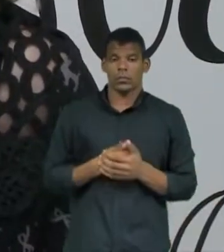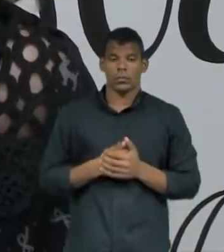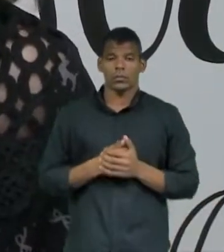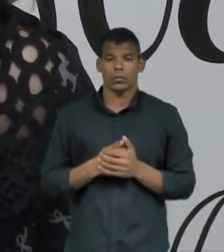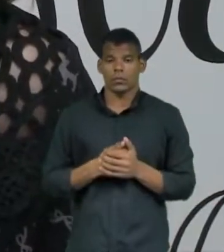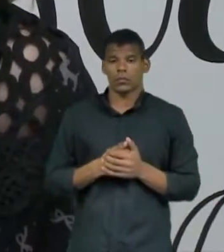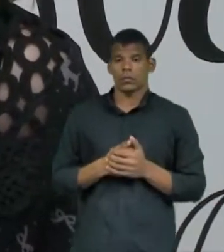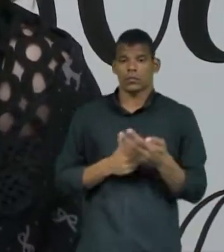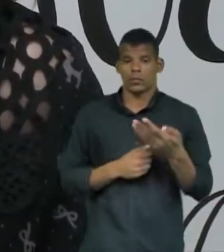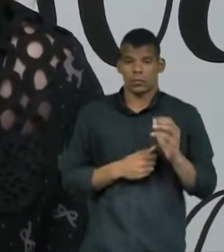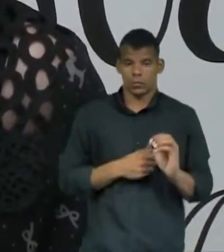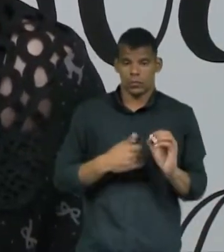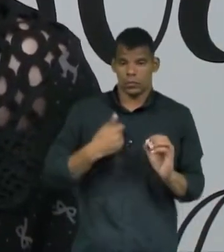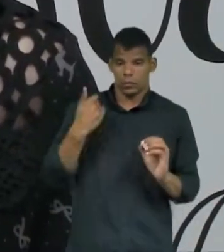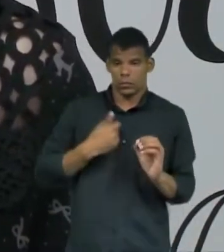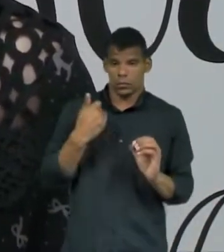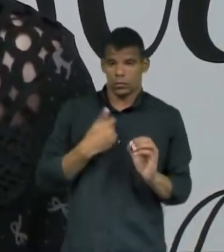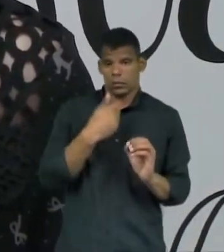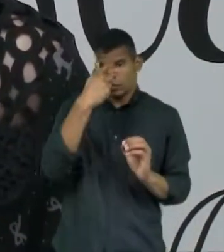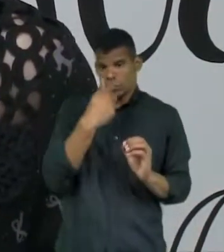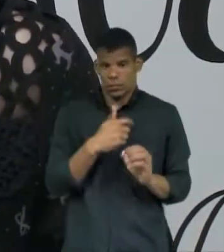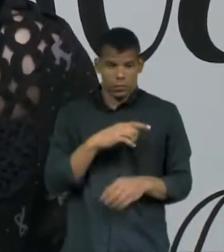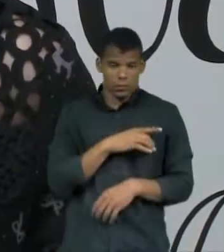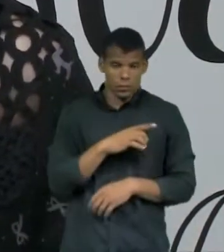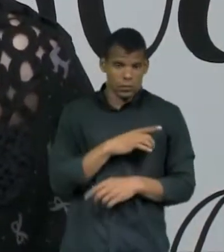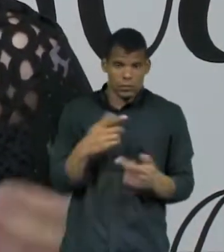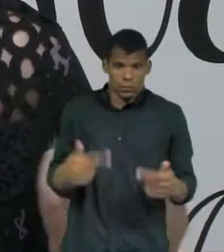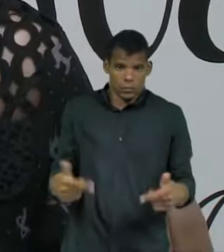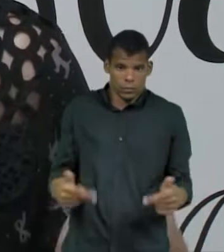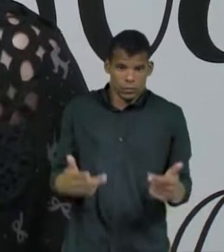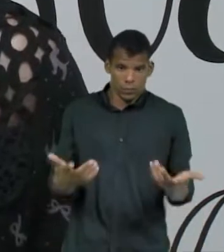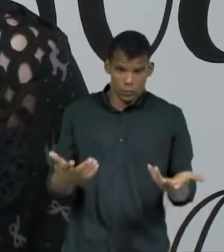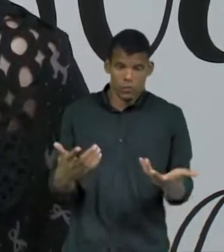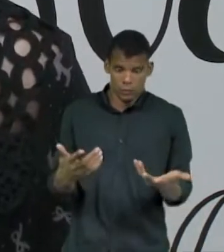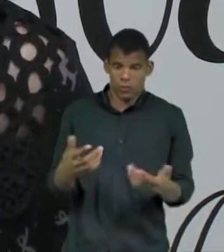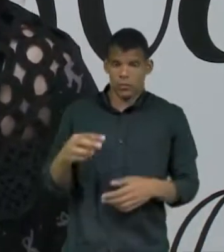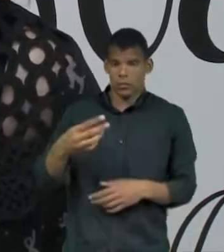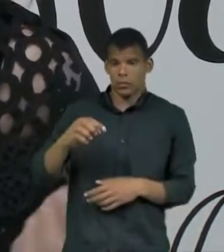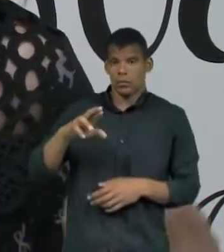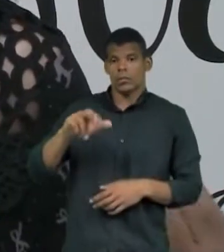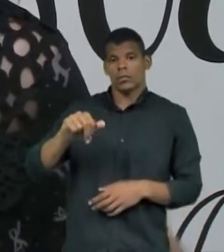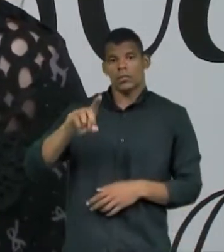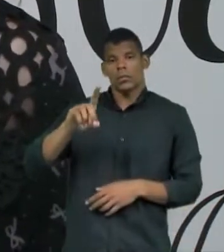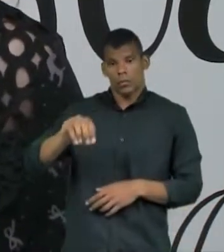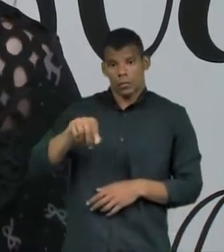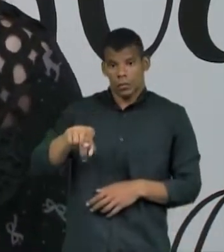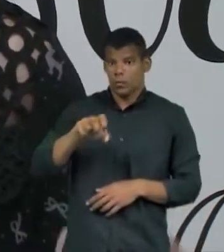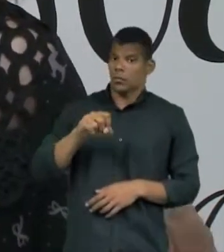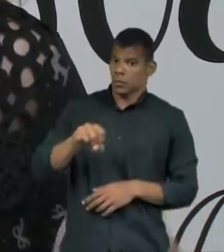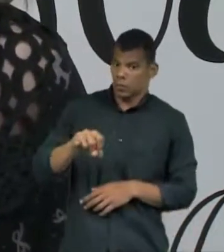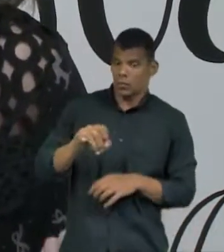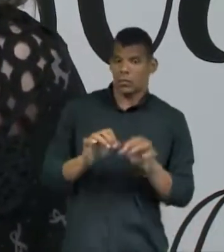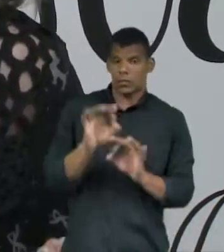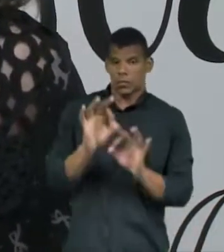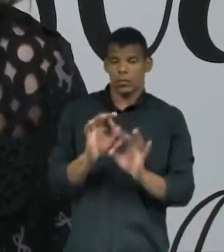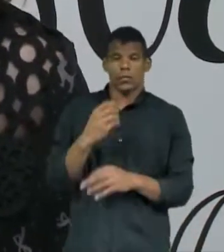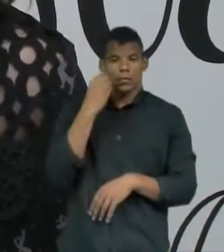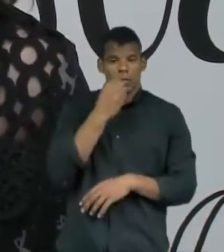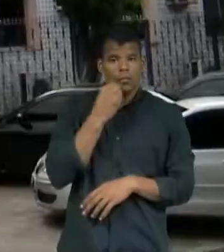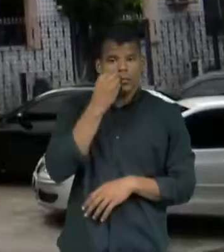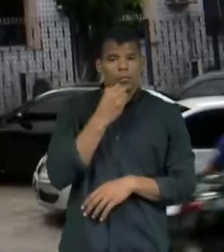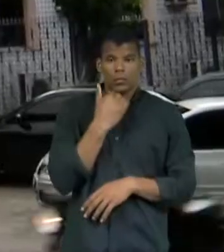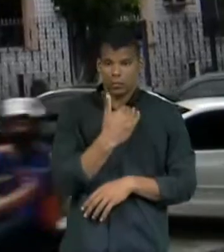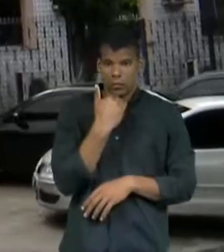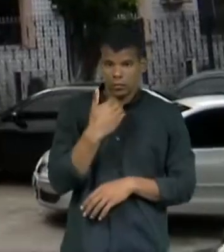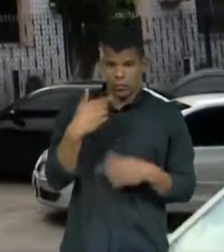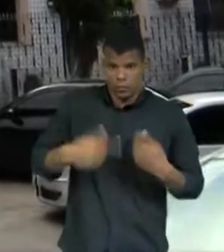40 anos, eu não tive medo. Porque o mercado, se você está preparado, se você tem experiência, você não fica sem trabalhar.